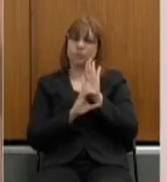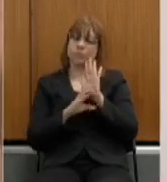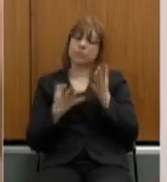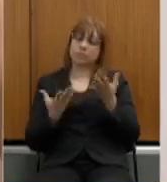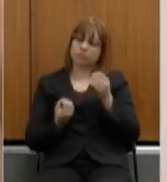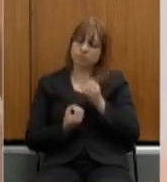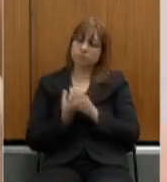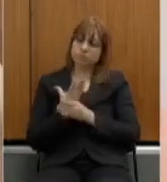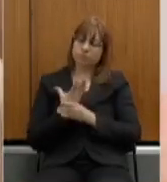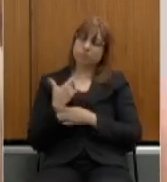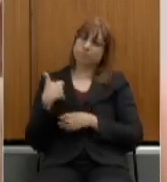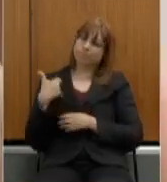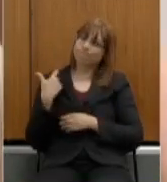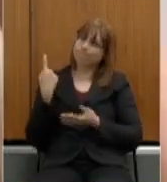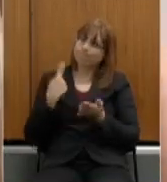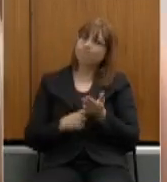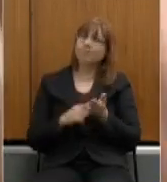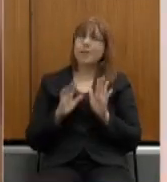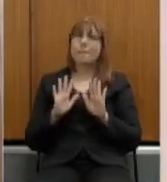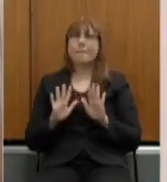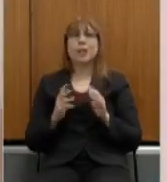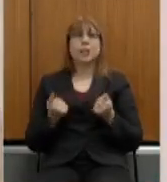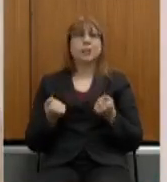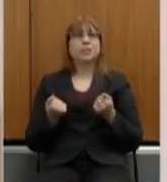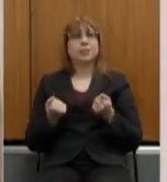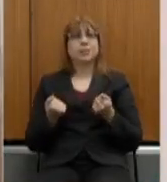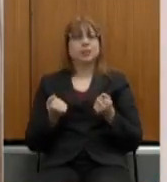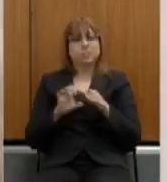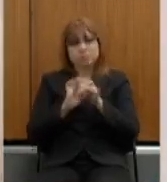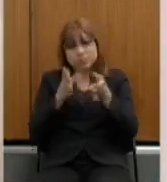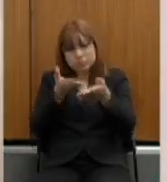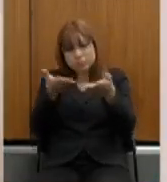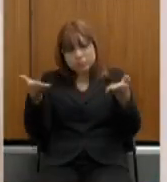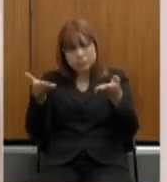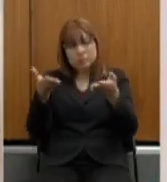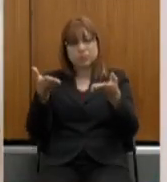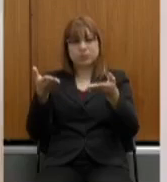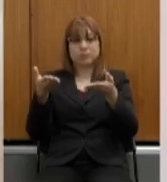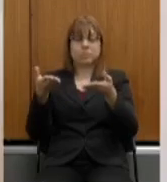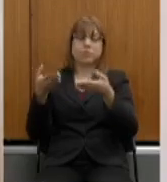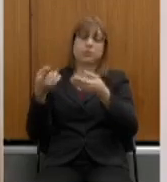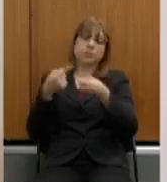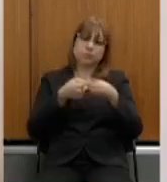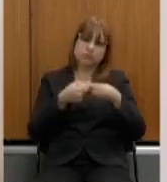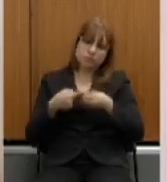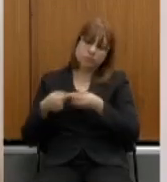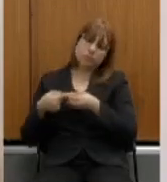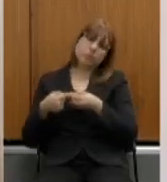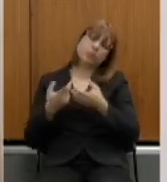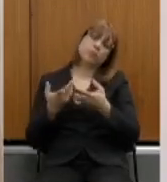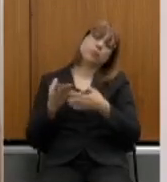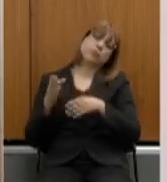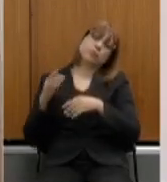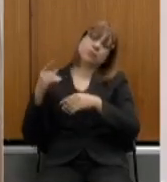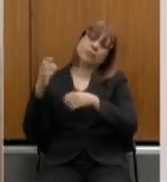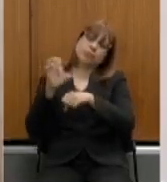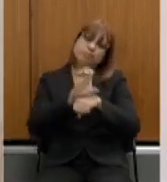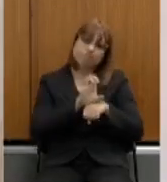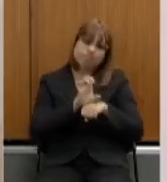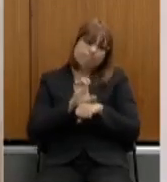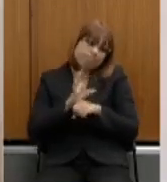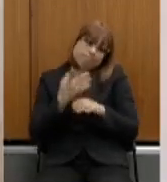constitucional, mas se deixasse para os estados, distrito federal e municípios, as possibilidades de fixarem as suas